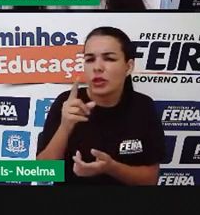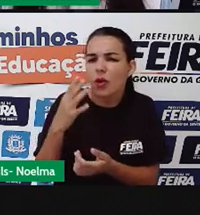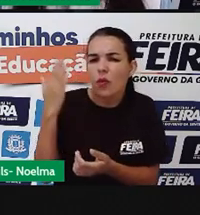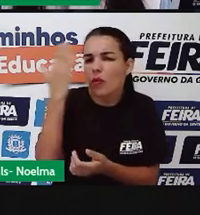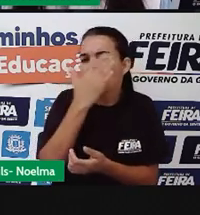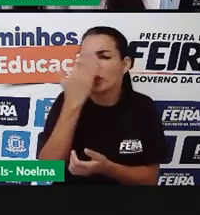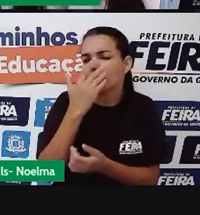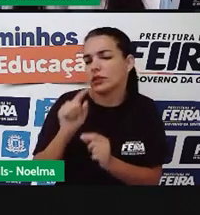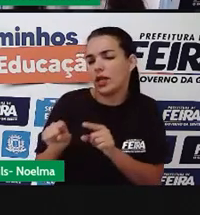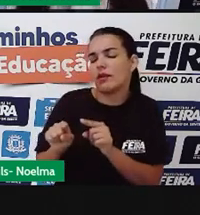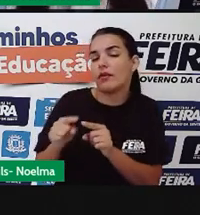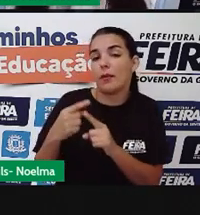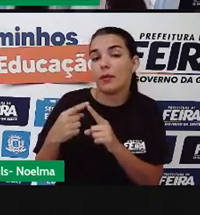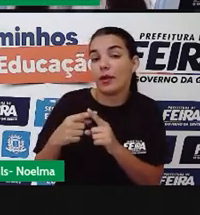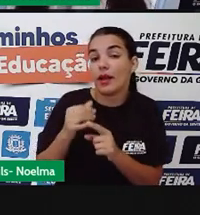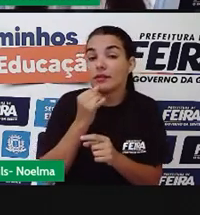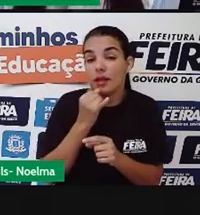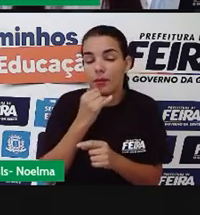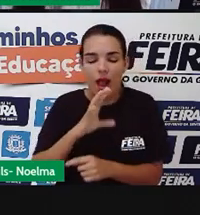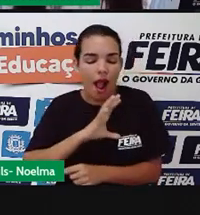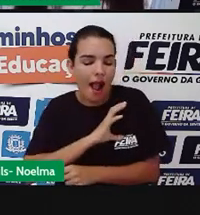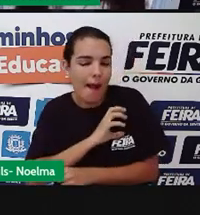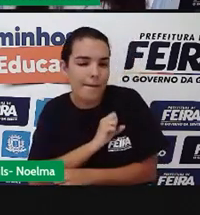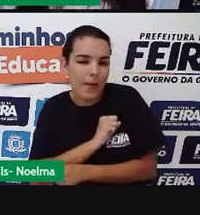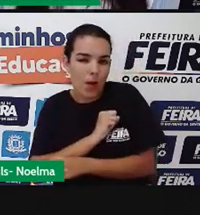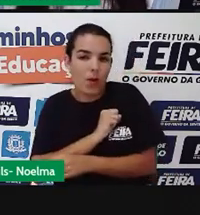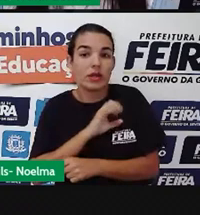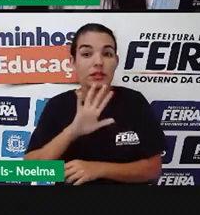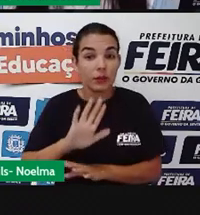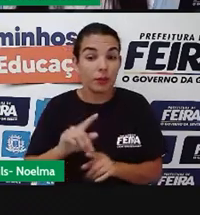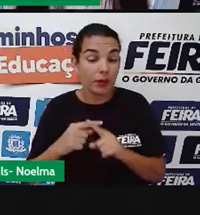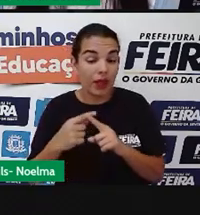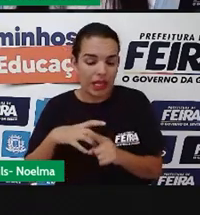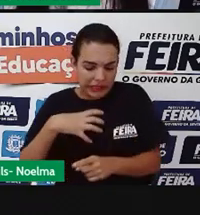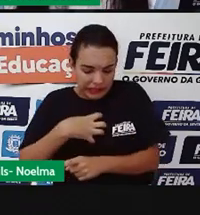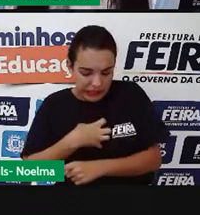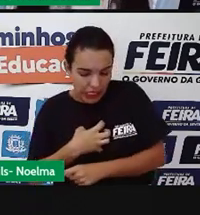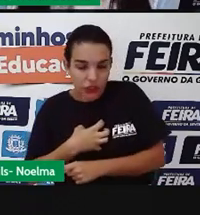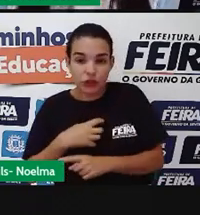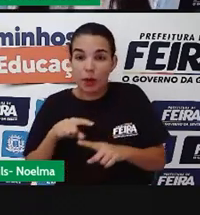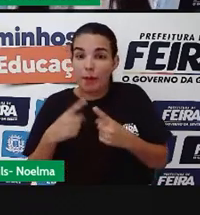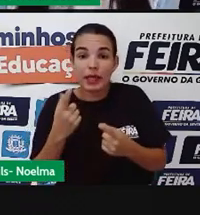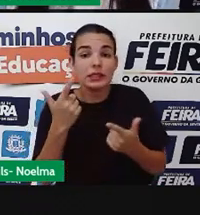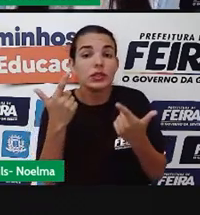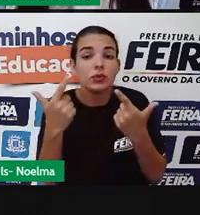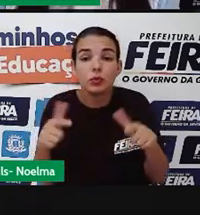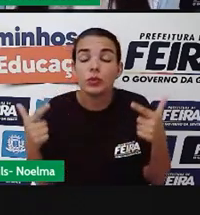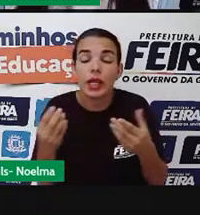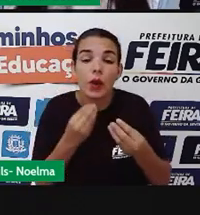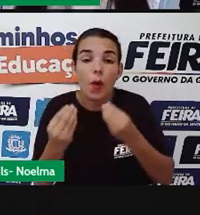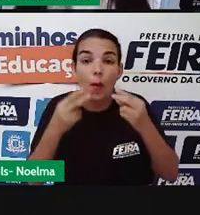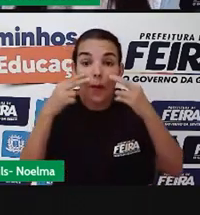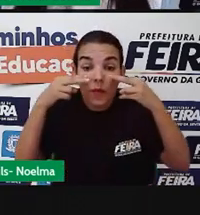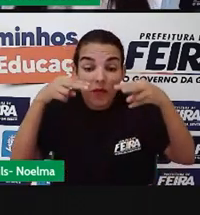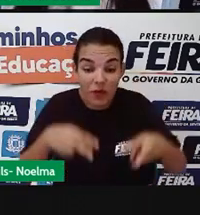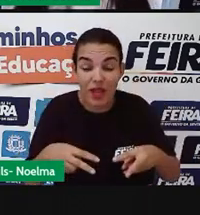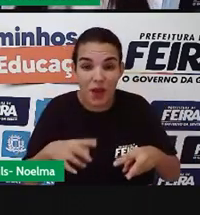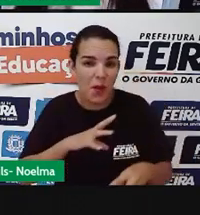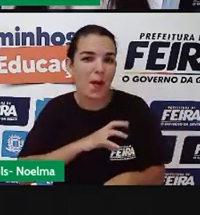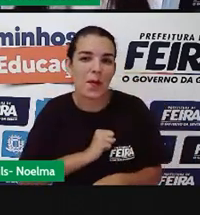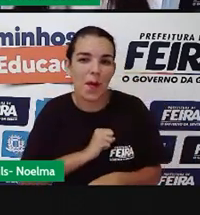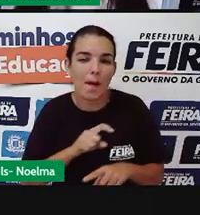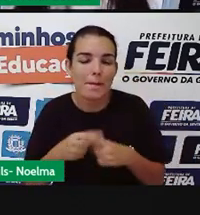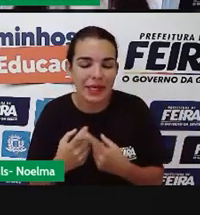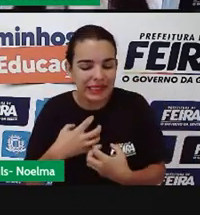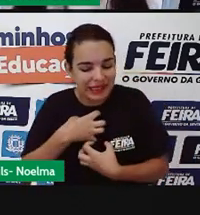é algo que é invisível aos nossos olhos. A gente sente, mas a gente não consegue ver. E que é essencial para a